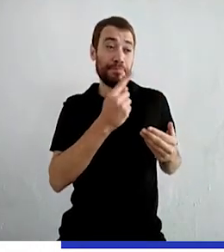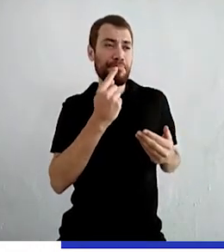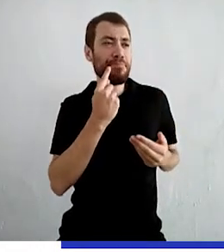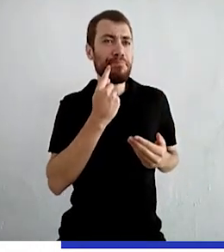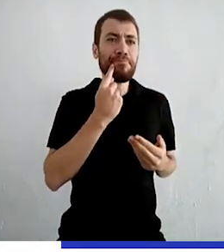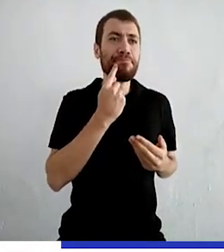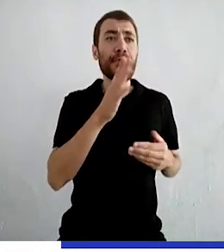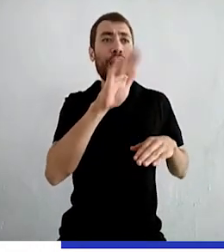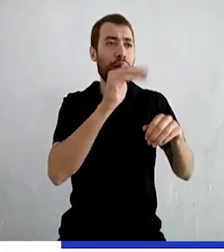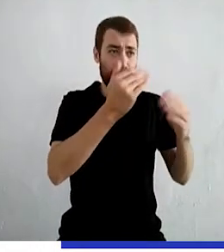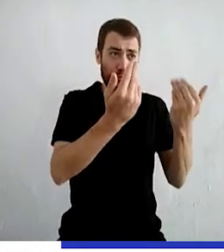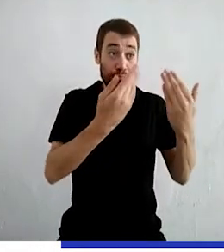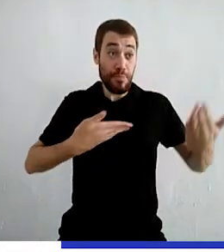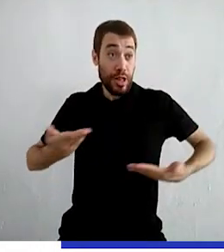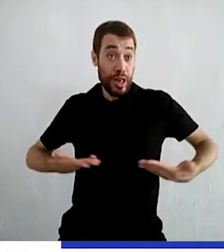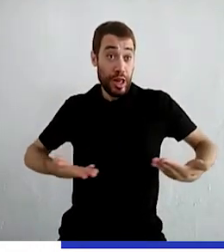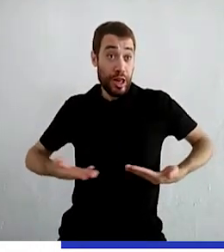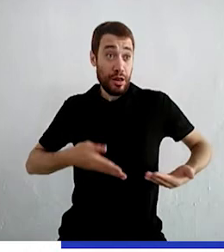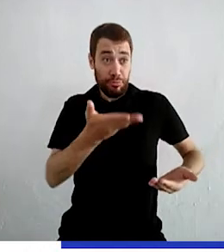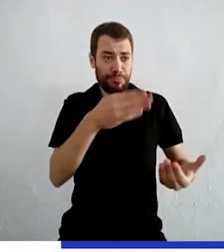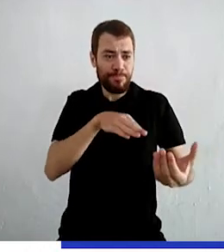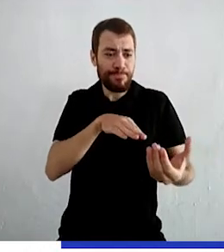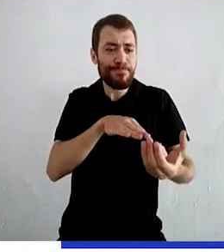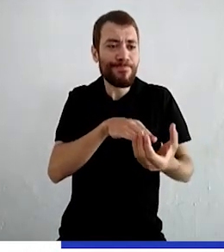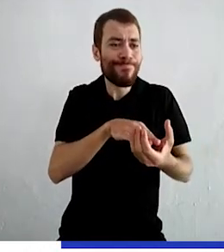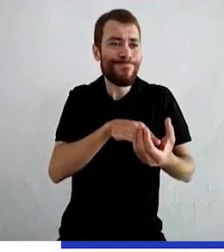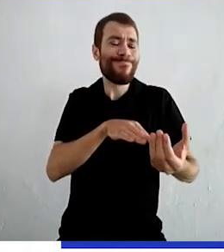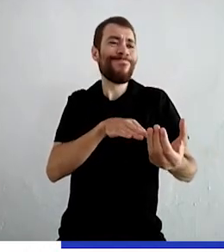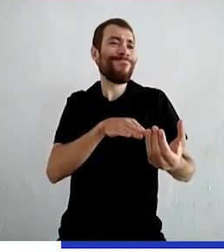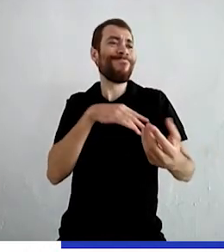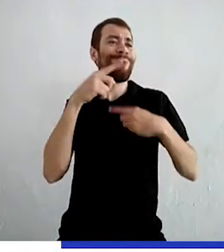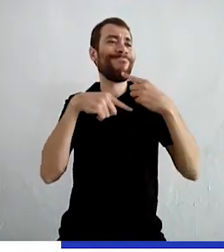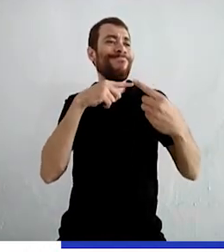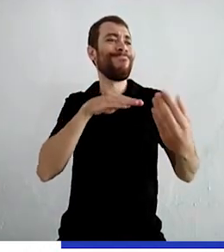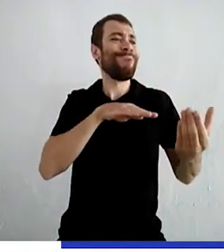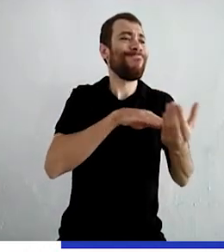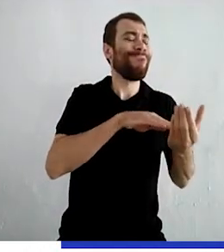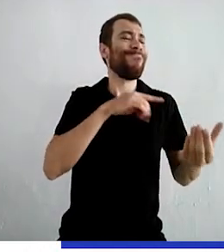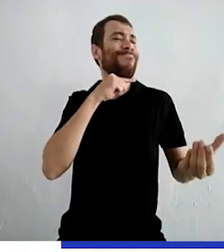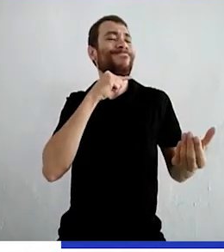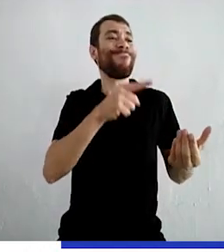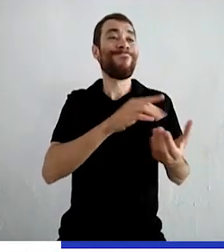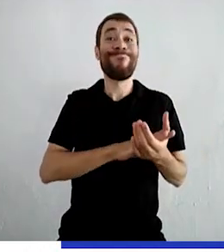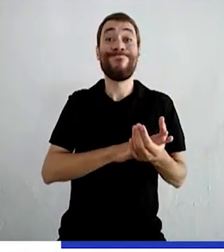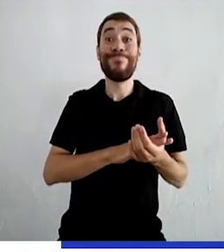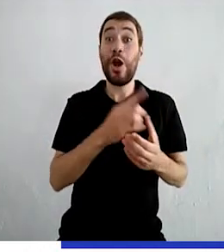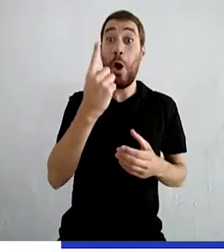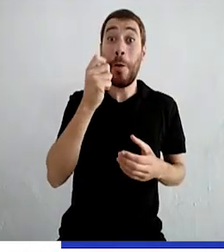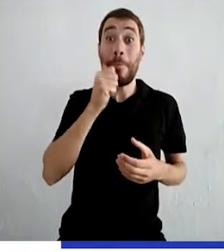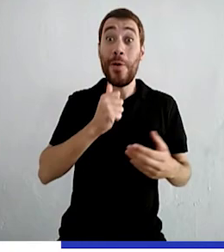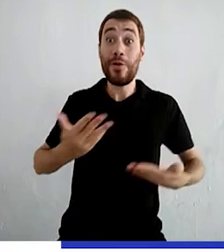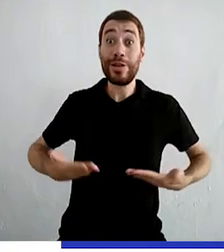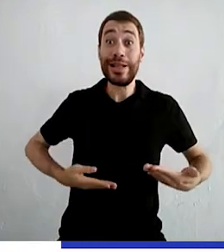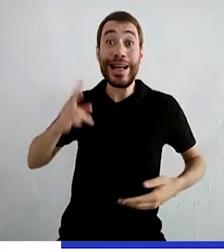então nas empregadas e amas. Nada. Finalmente, uma criada